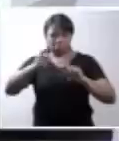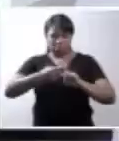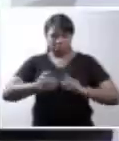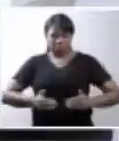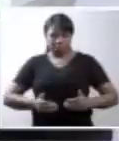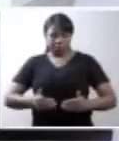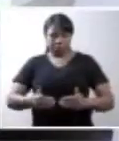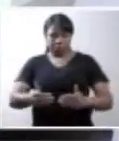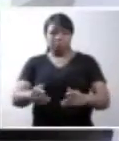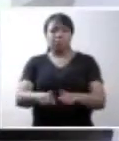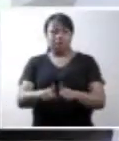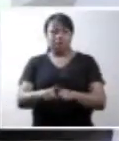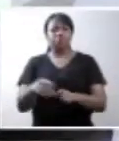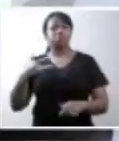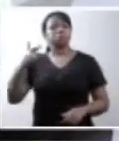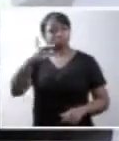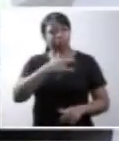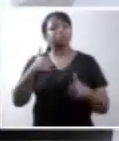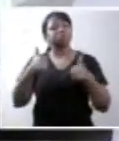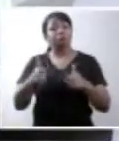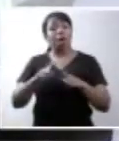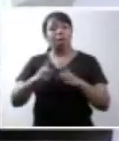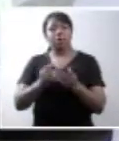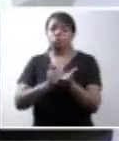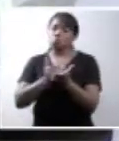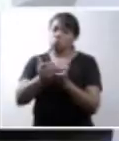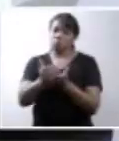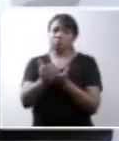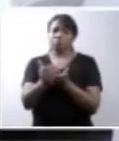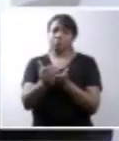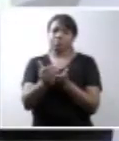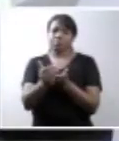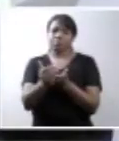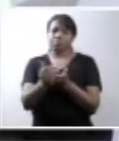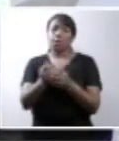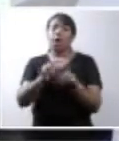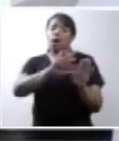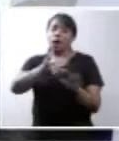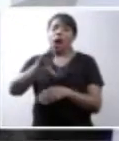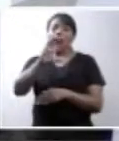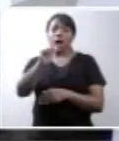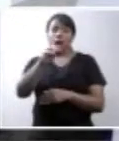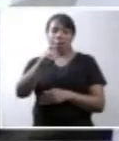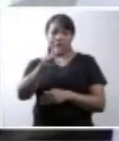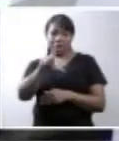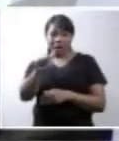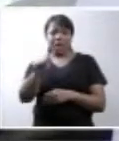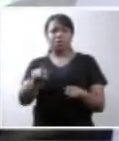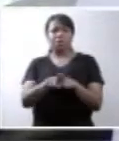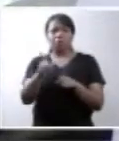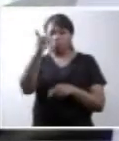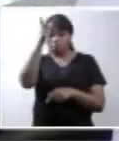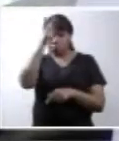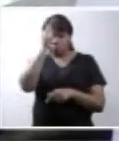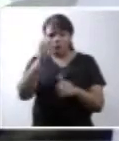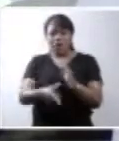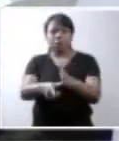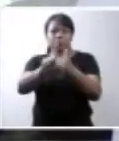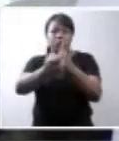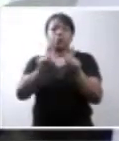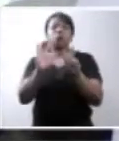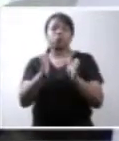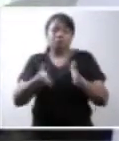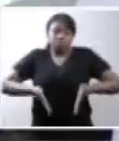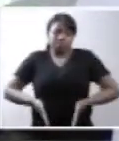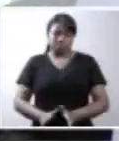Se fosse para ser saudável, seria desde o começo. Camila sente alívio e paz com a antecipação do